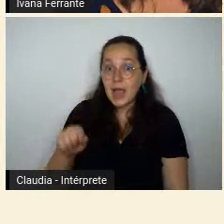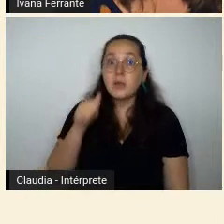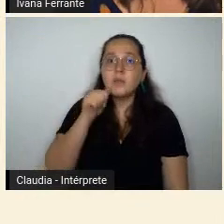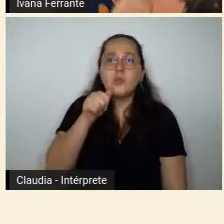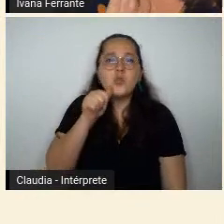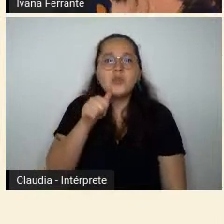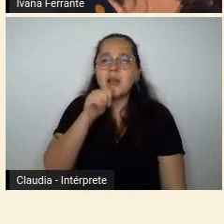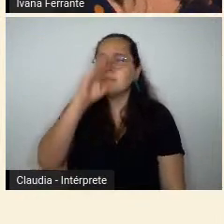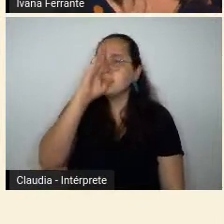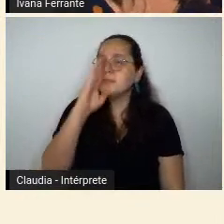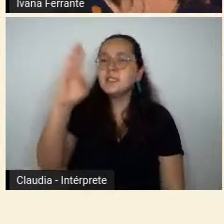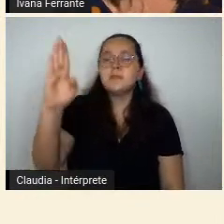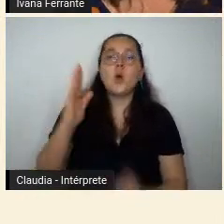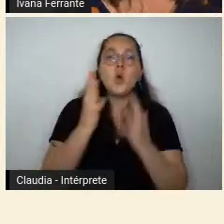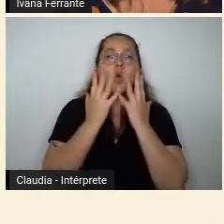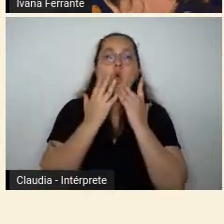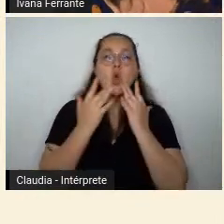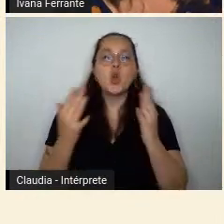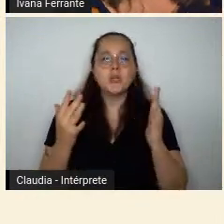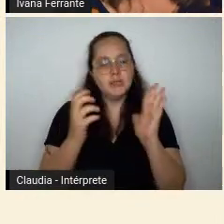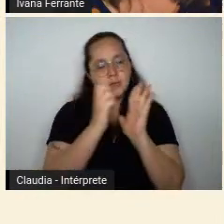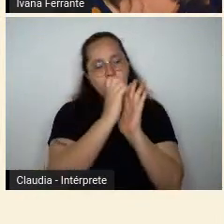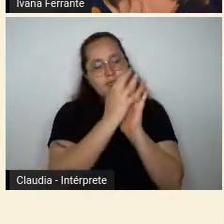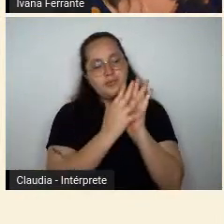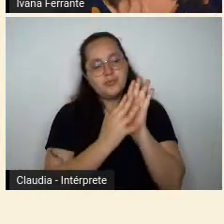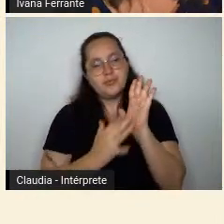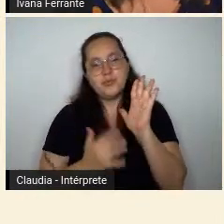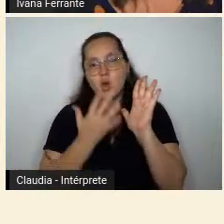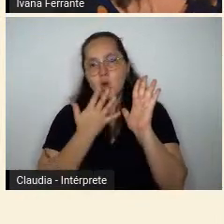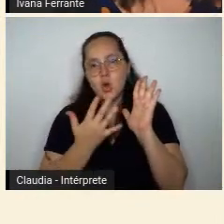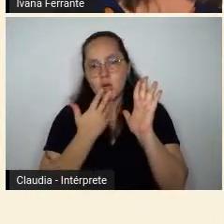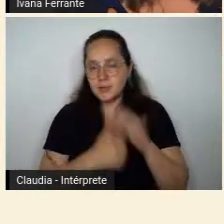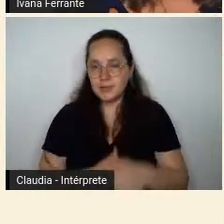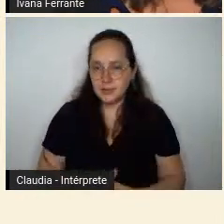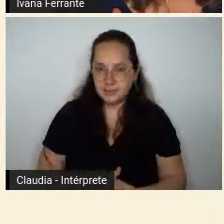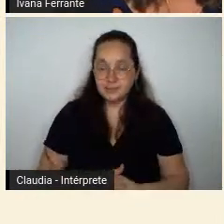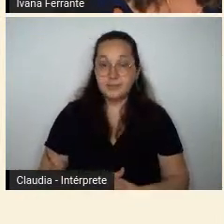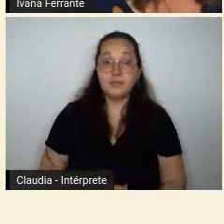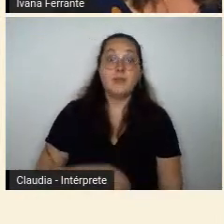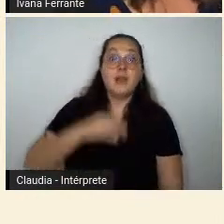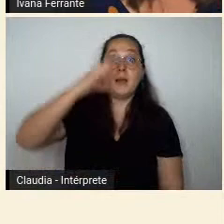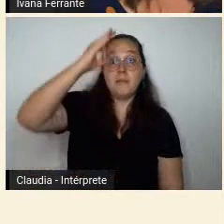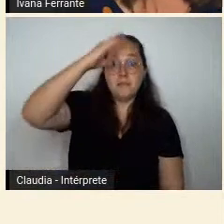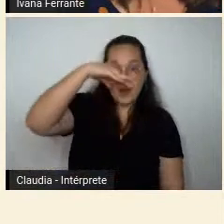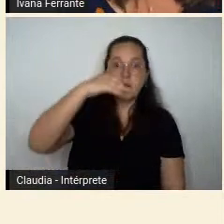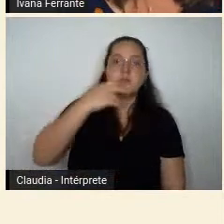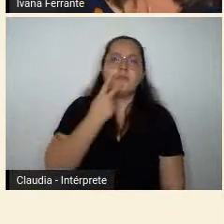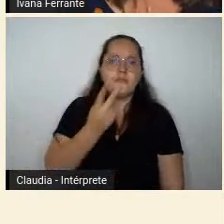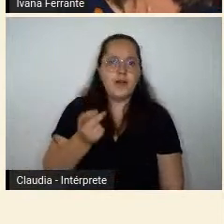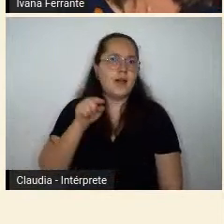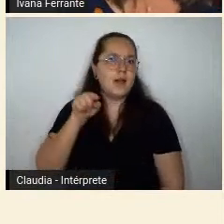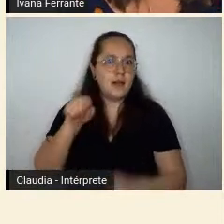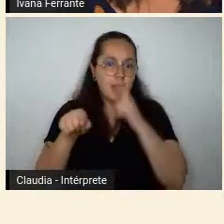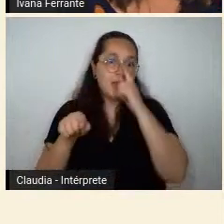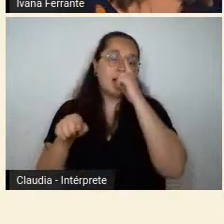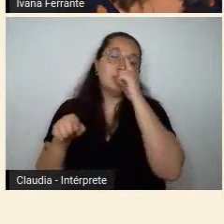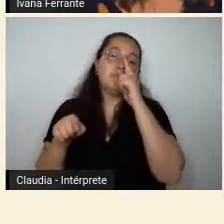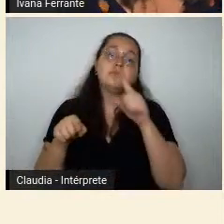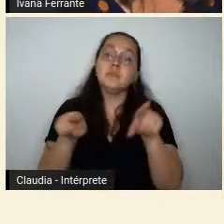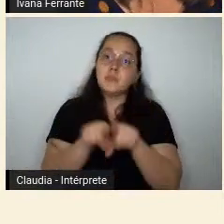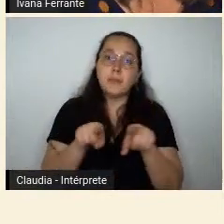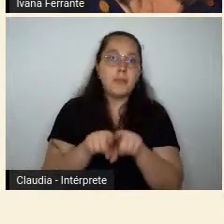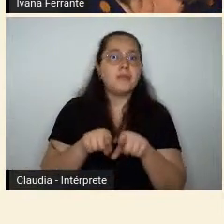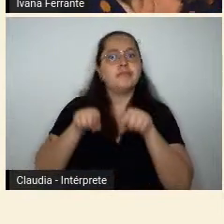Inclusive, com correspondências da época, o Mário de Andrade se refere a ela por sua capacidade